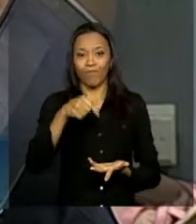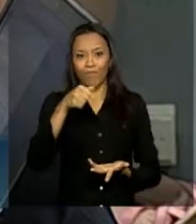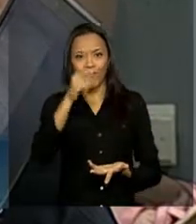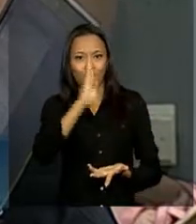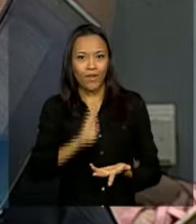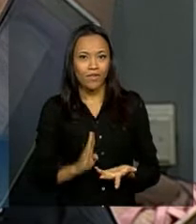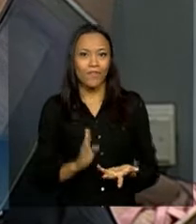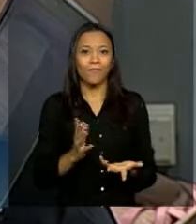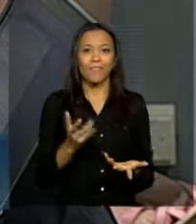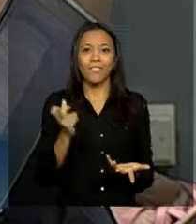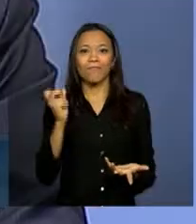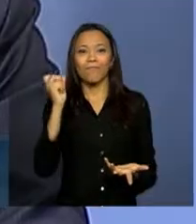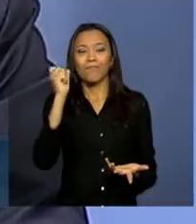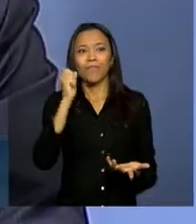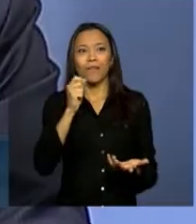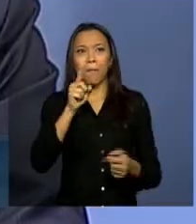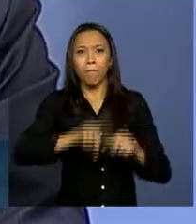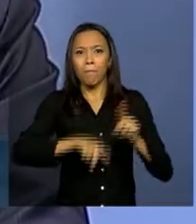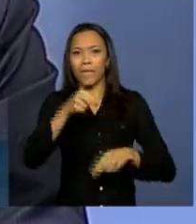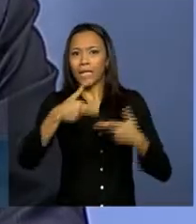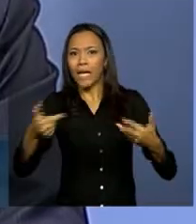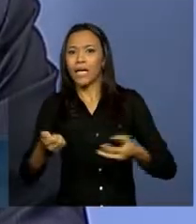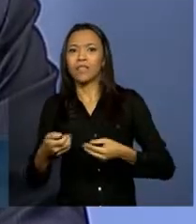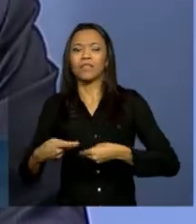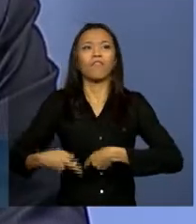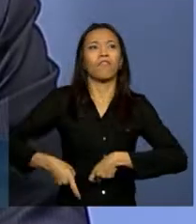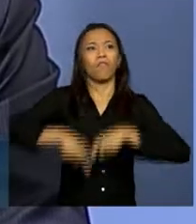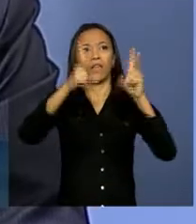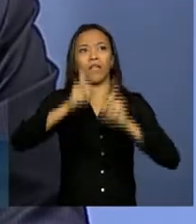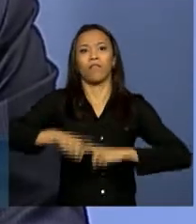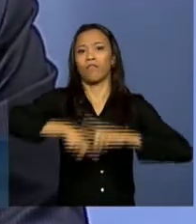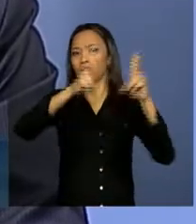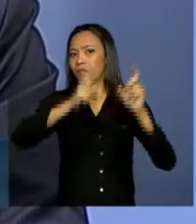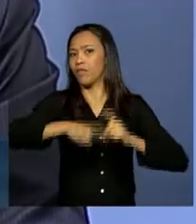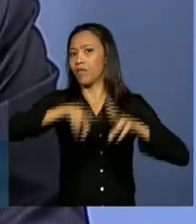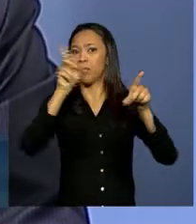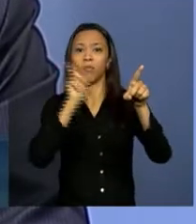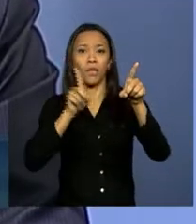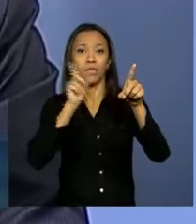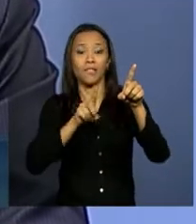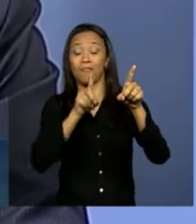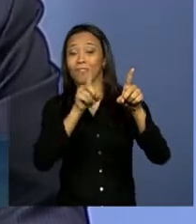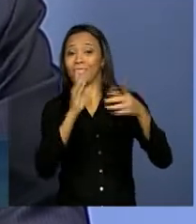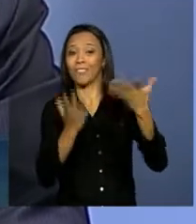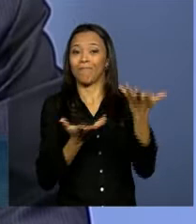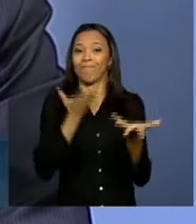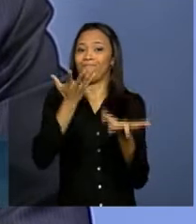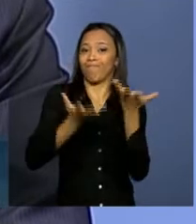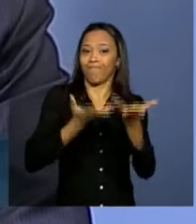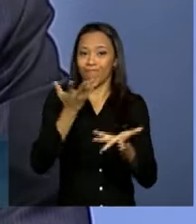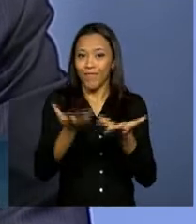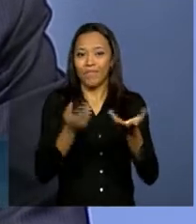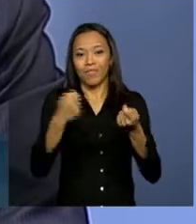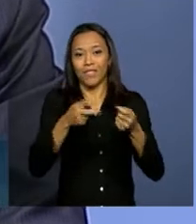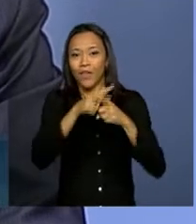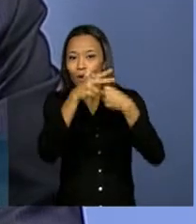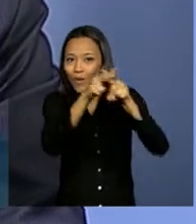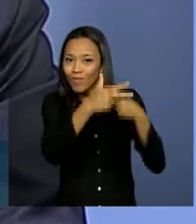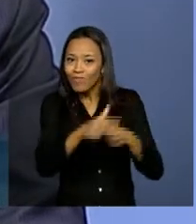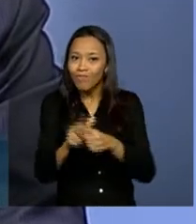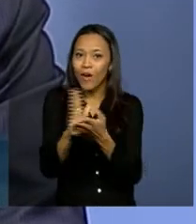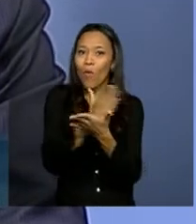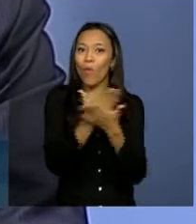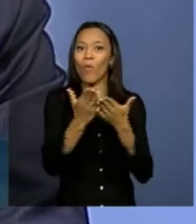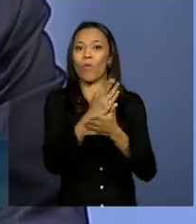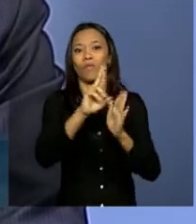a entrada dos produtos brasileiros, a necessidade de poder harmonizar algumas normas e fazer, portanto,